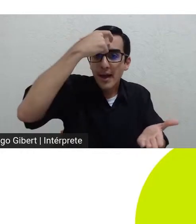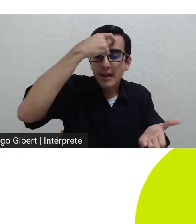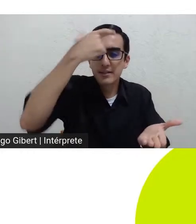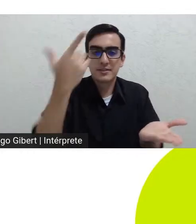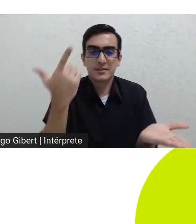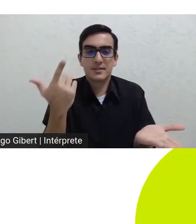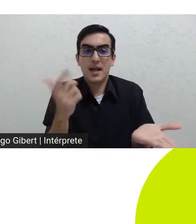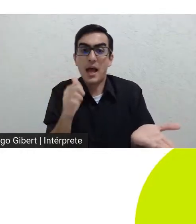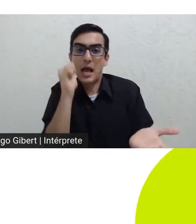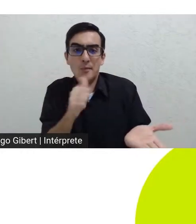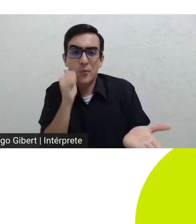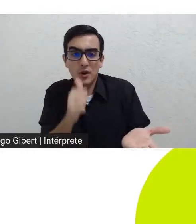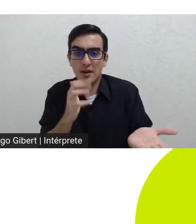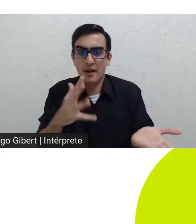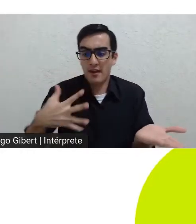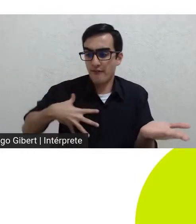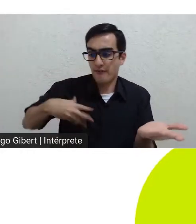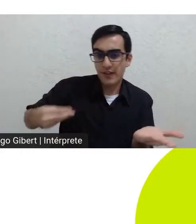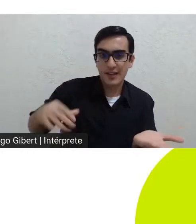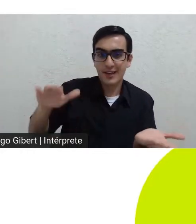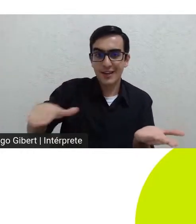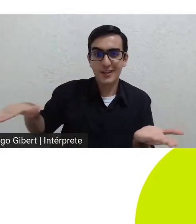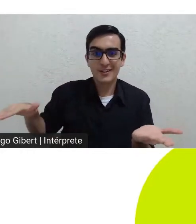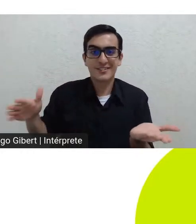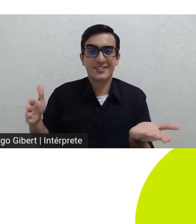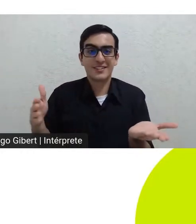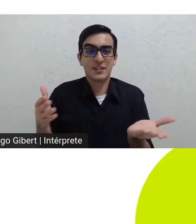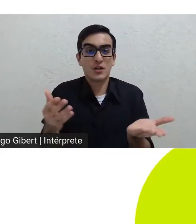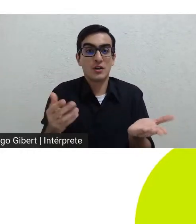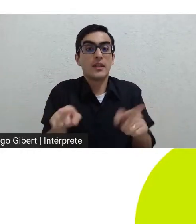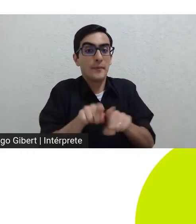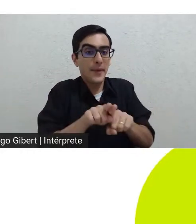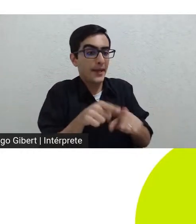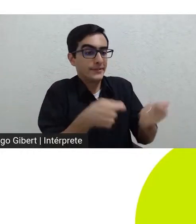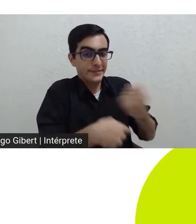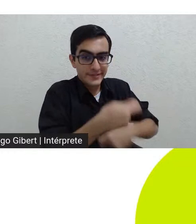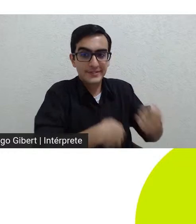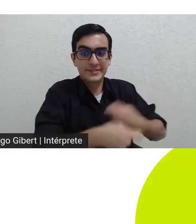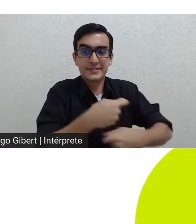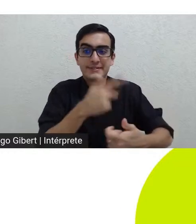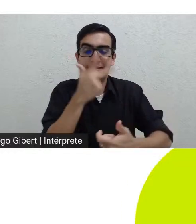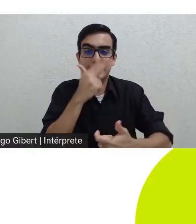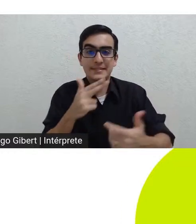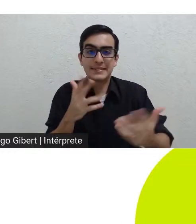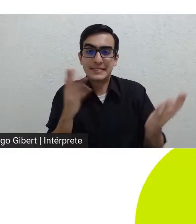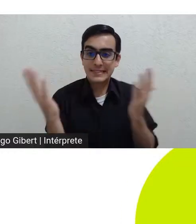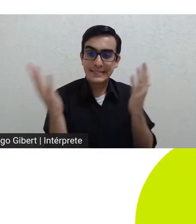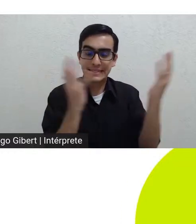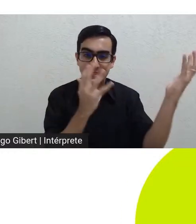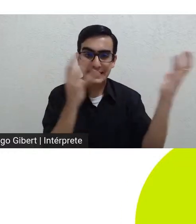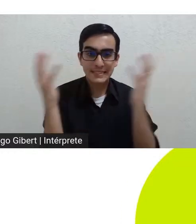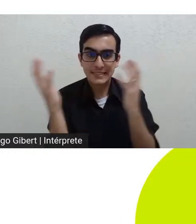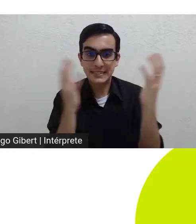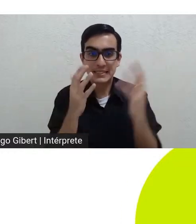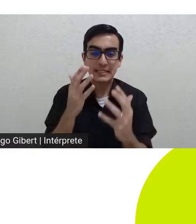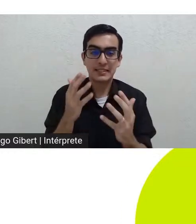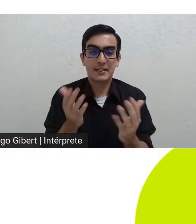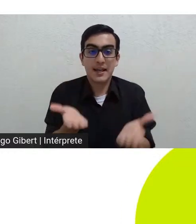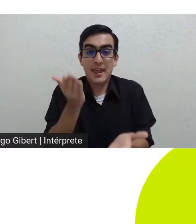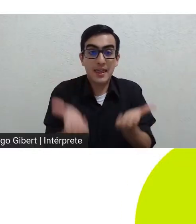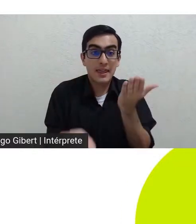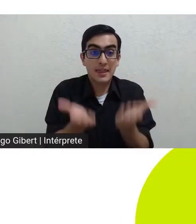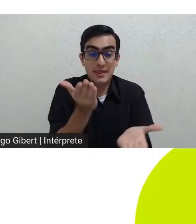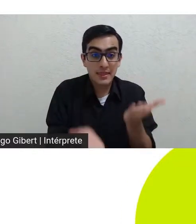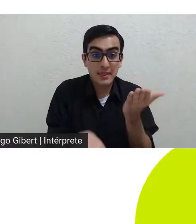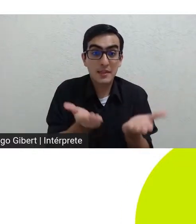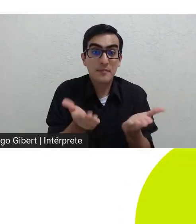mulher os filhos o negócio ou seja nós sentimos esgotados porque esgotado